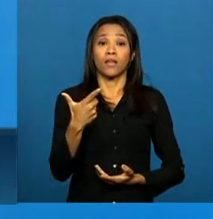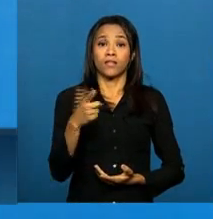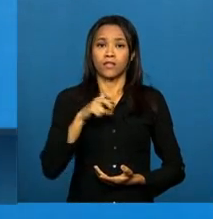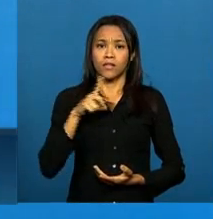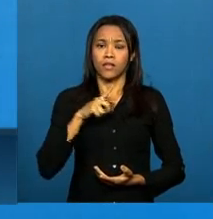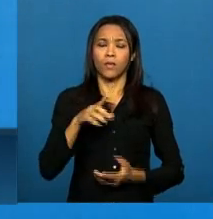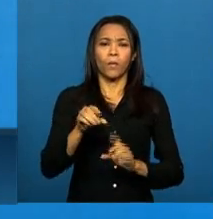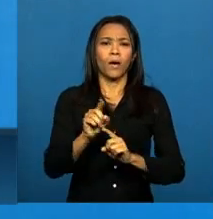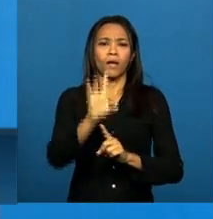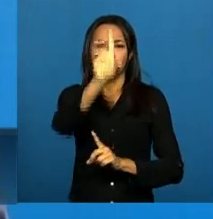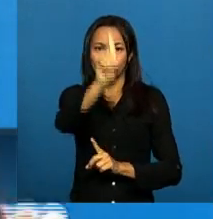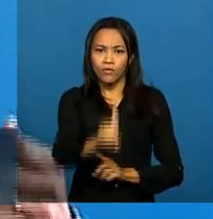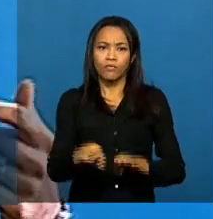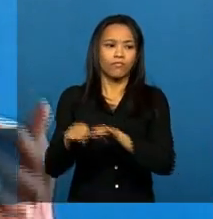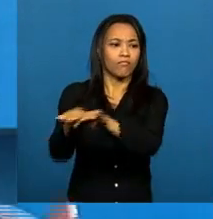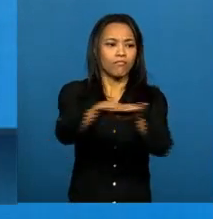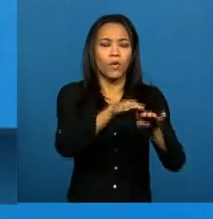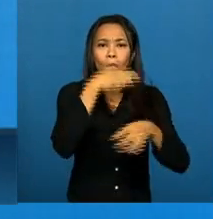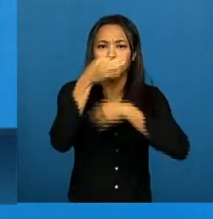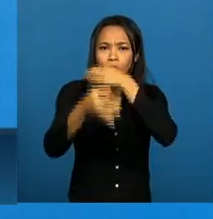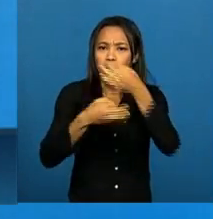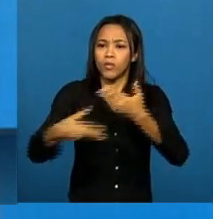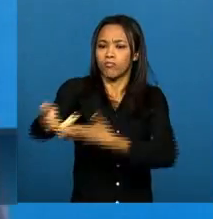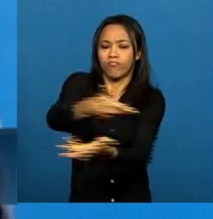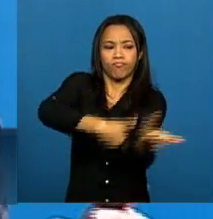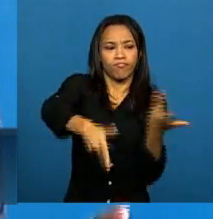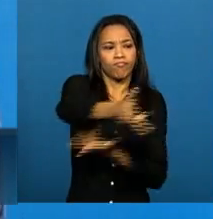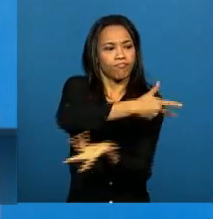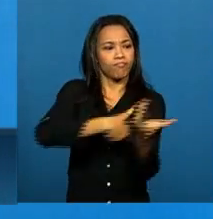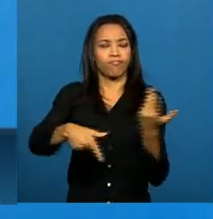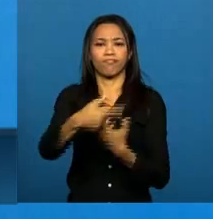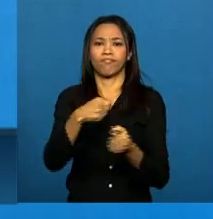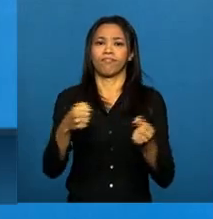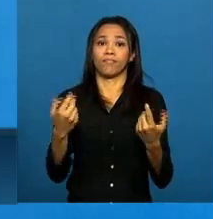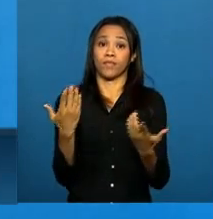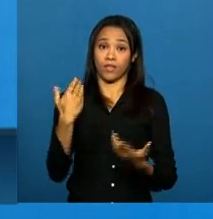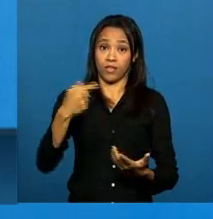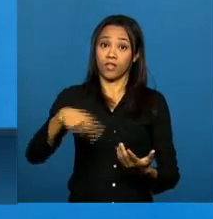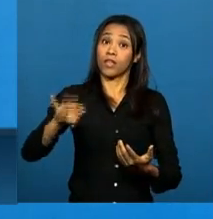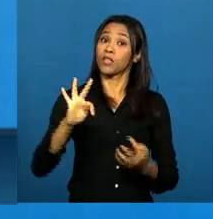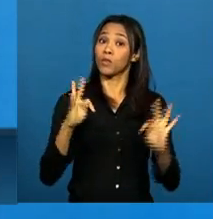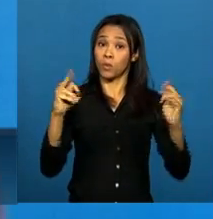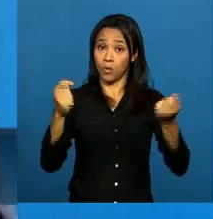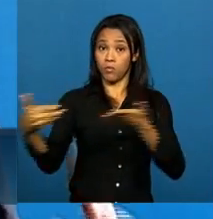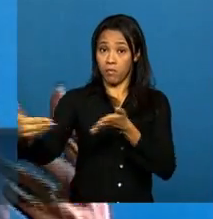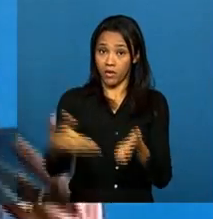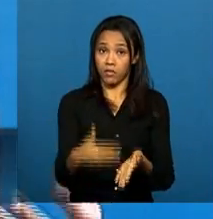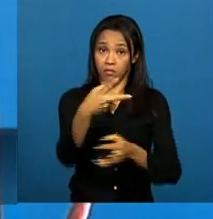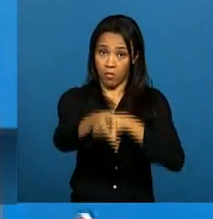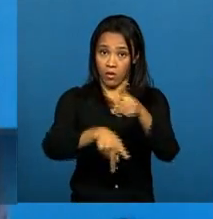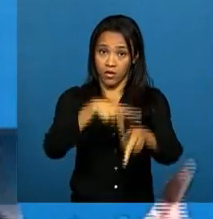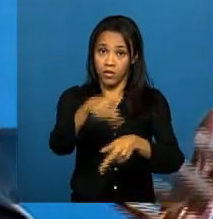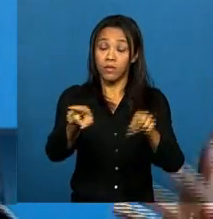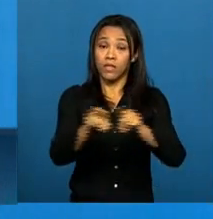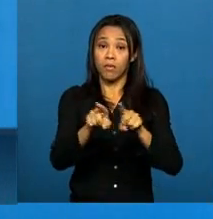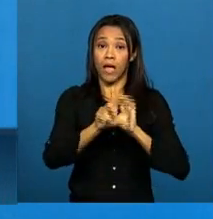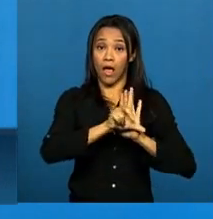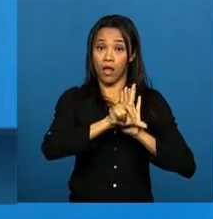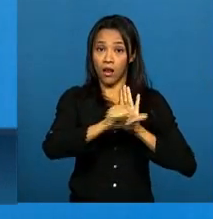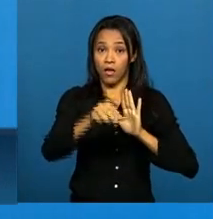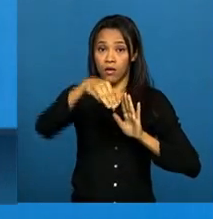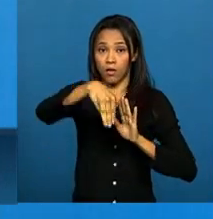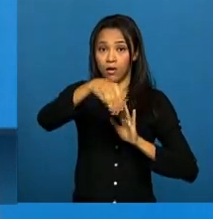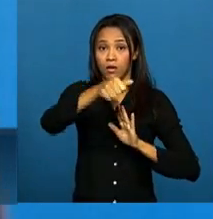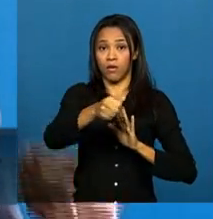democracia participativa e de uma democracia inclusiva da nossa população. E o marco civil da internet, em